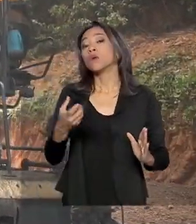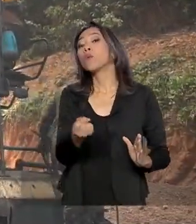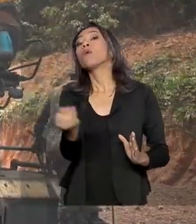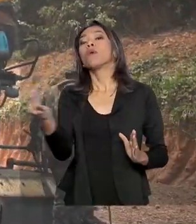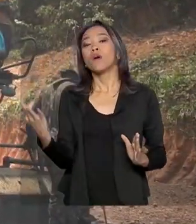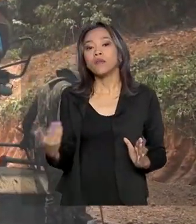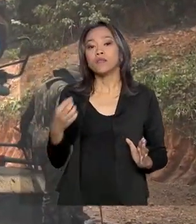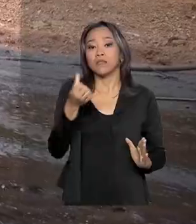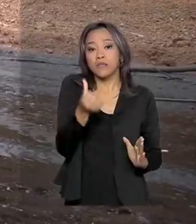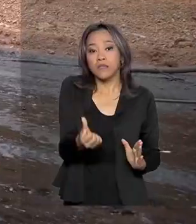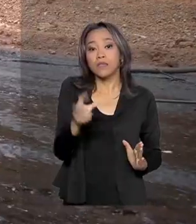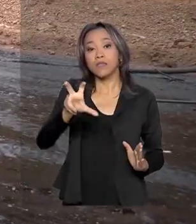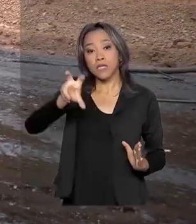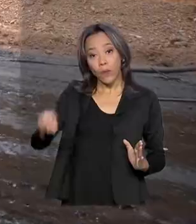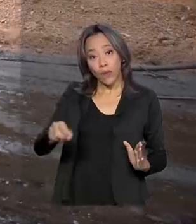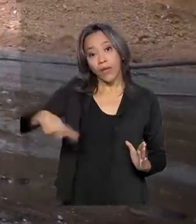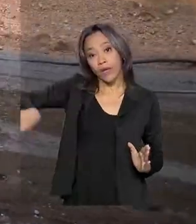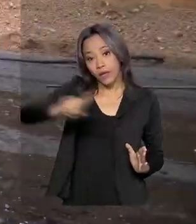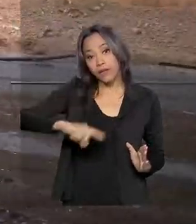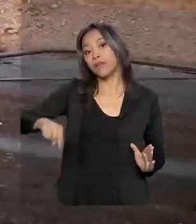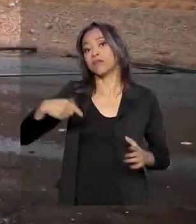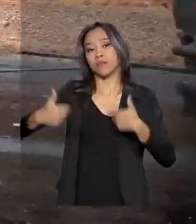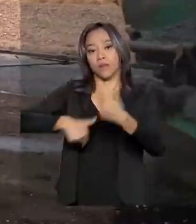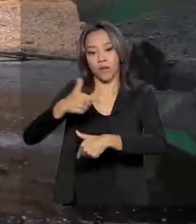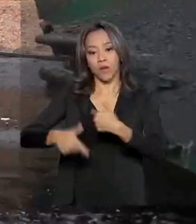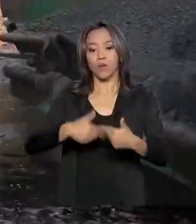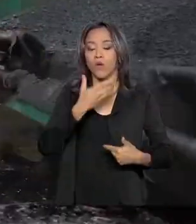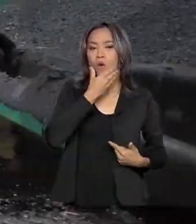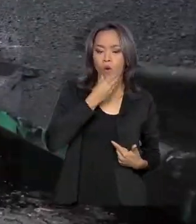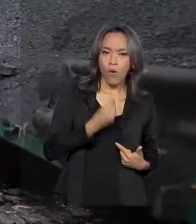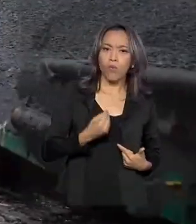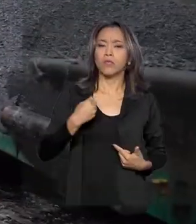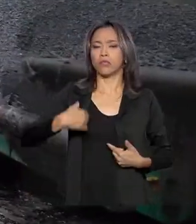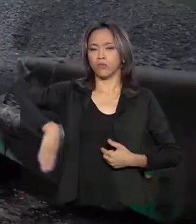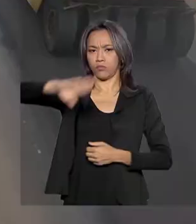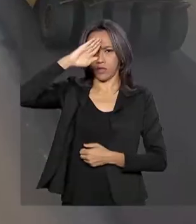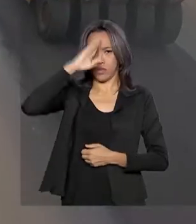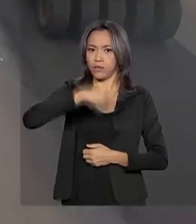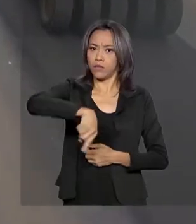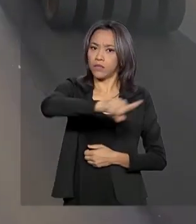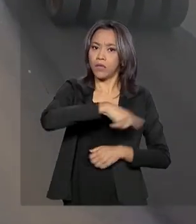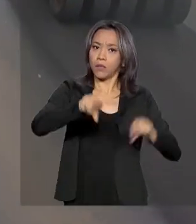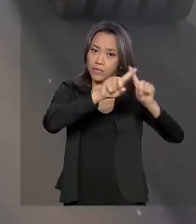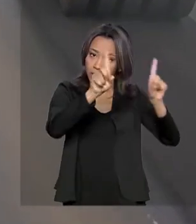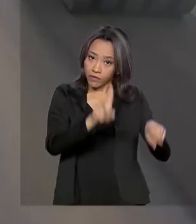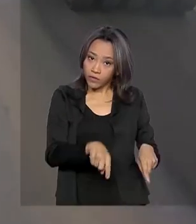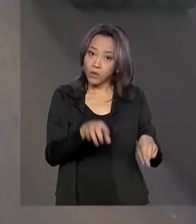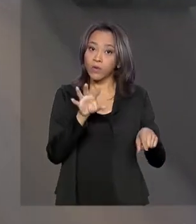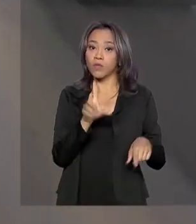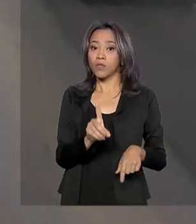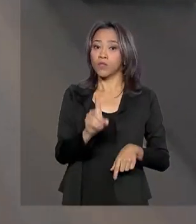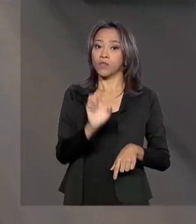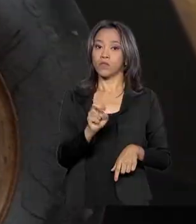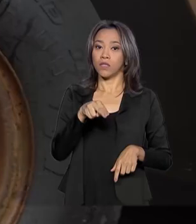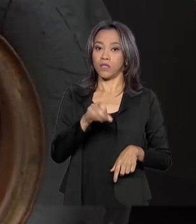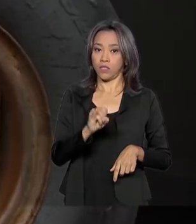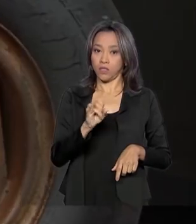trabalhadores entre homens do Exército e servidores do Departamento Nacional de Infraestrutura de Transportes.